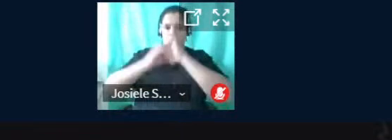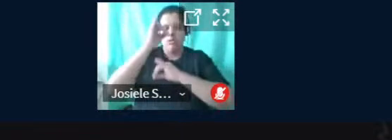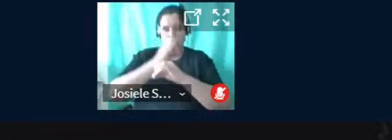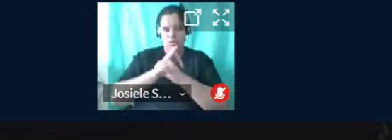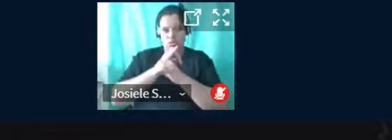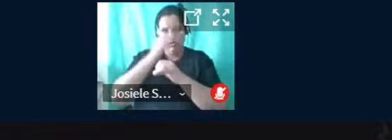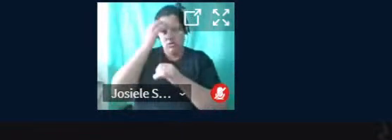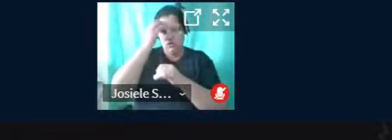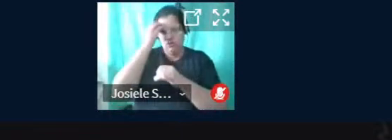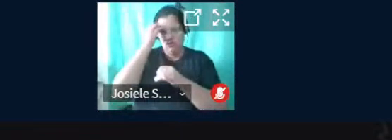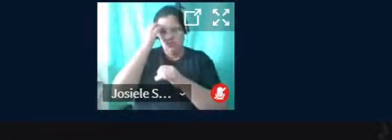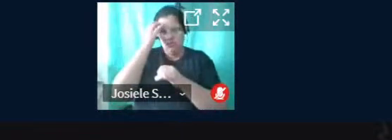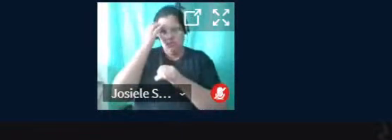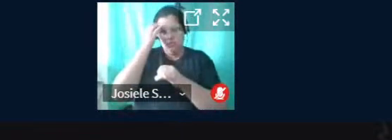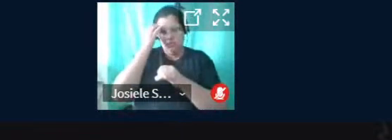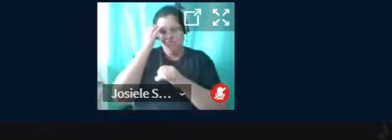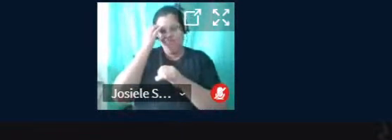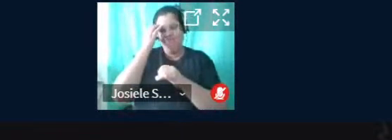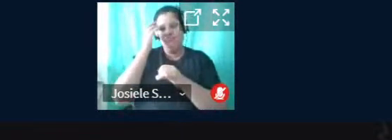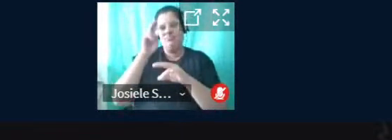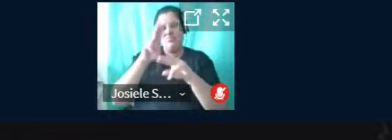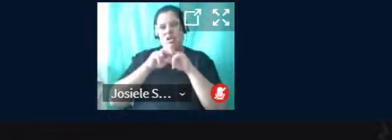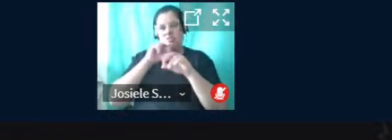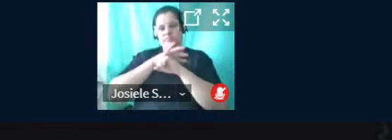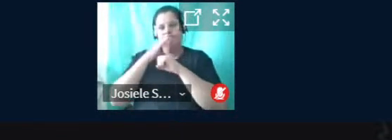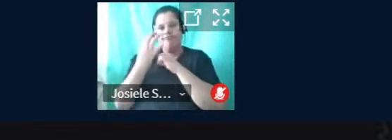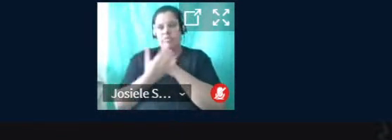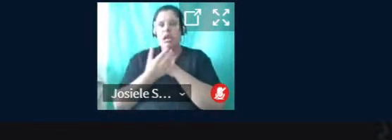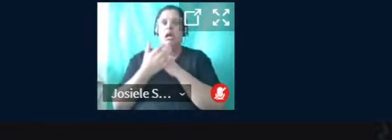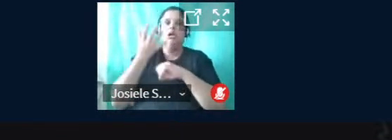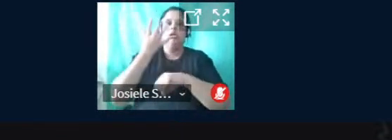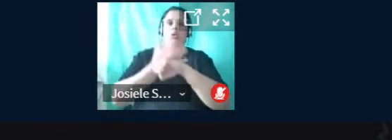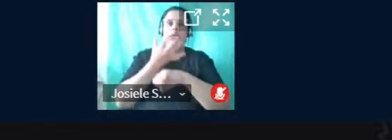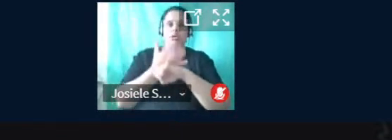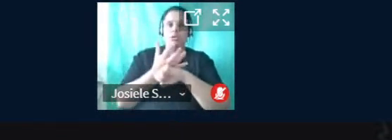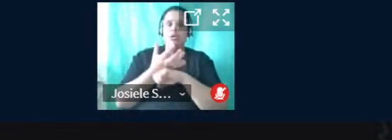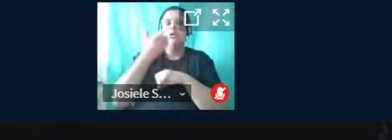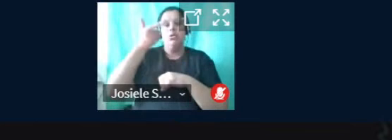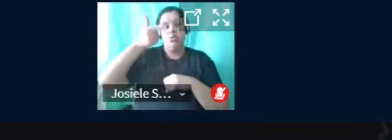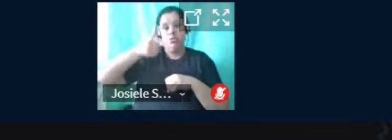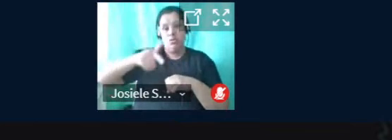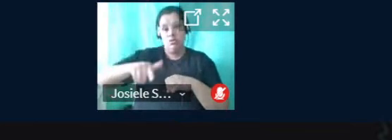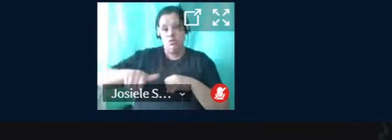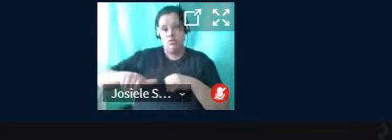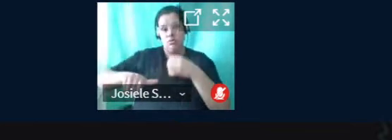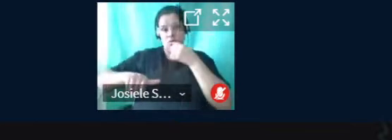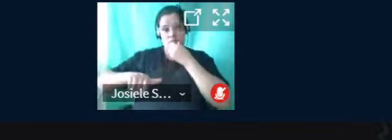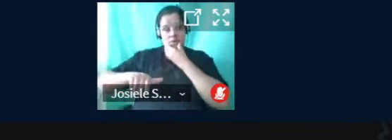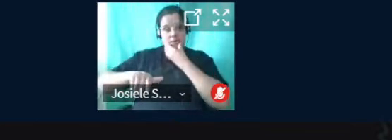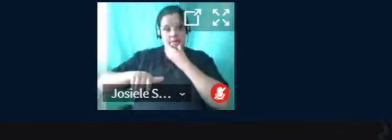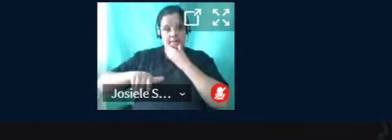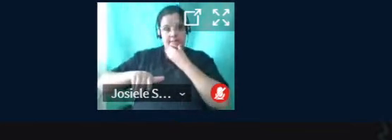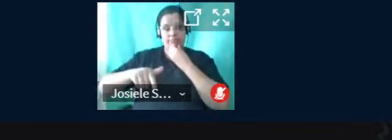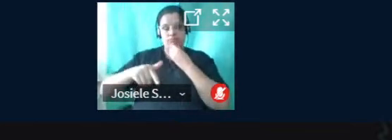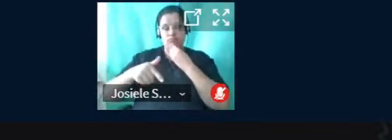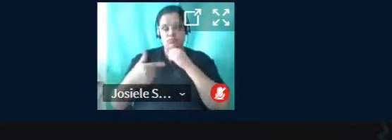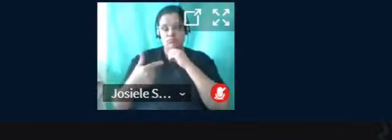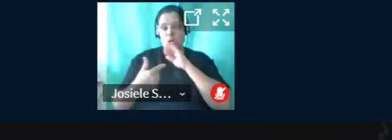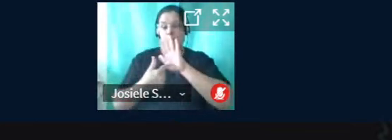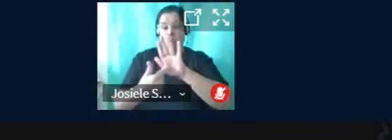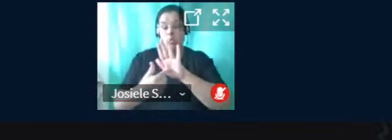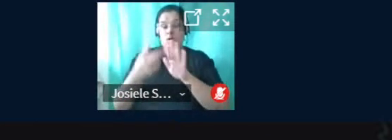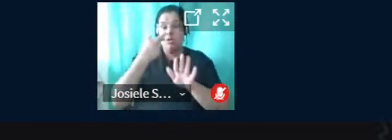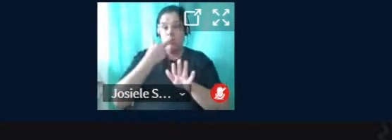Apesar dessas adversidades, a disciplina continuou trazendo esses